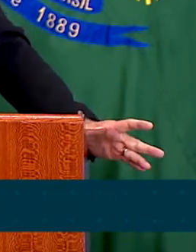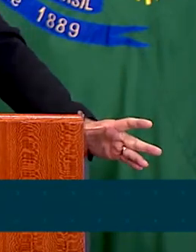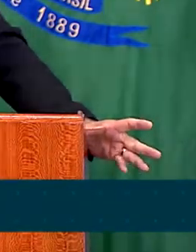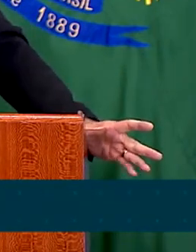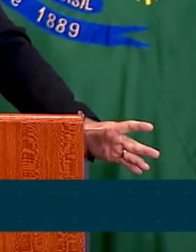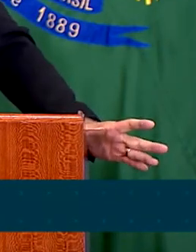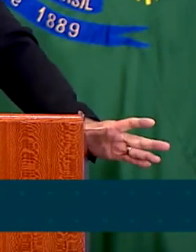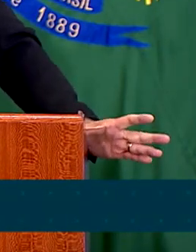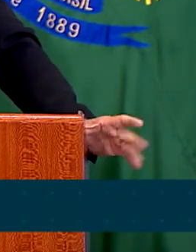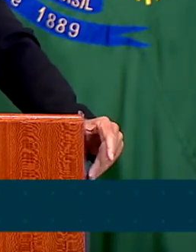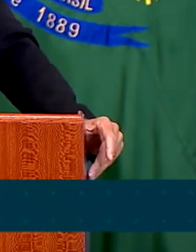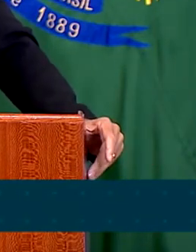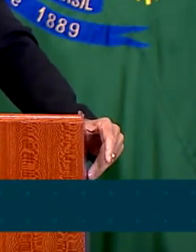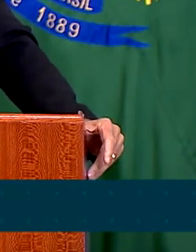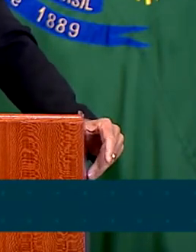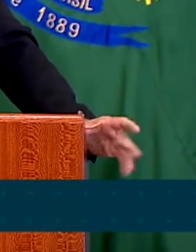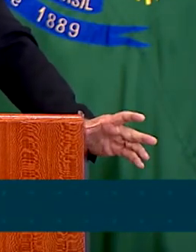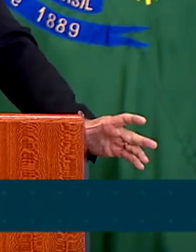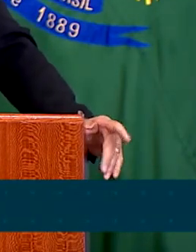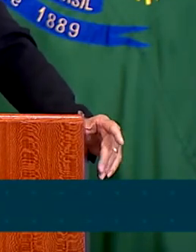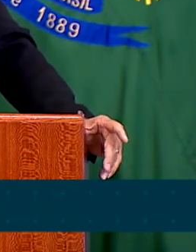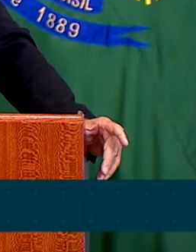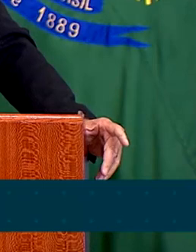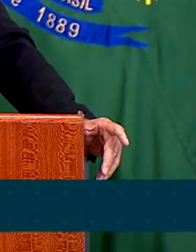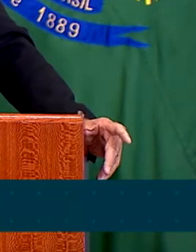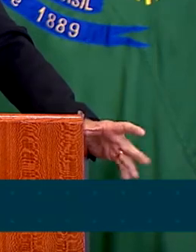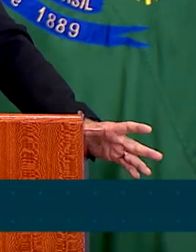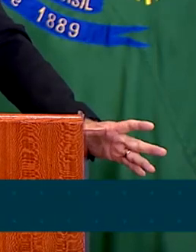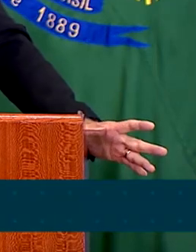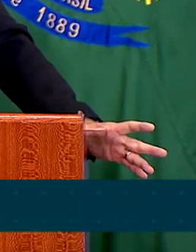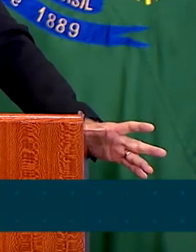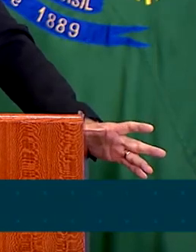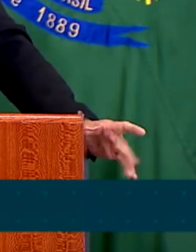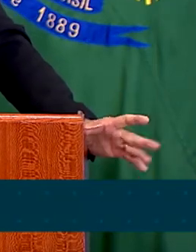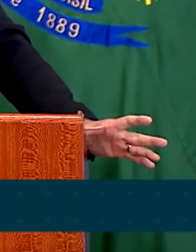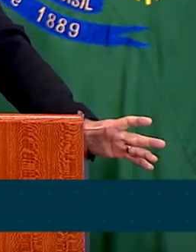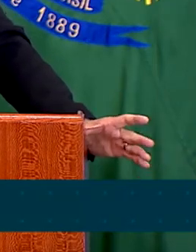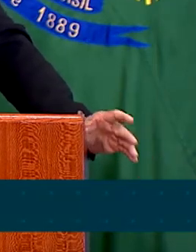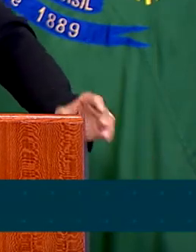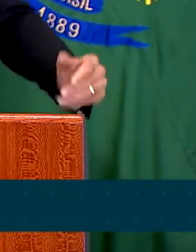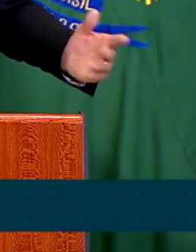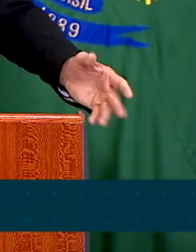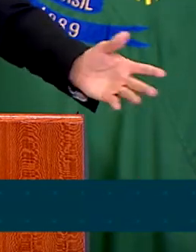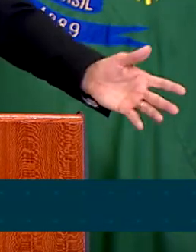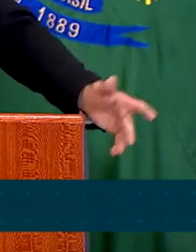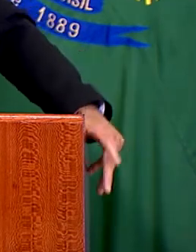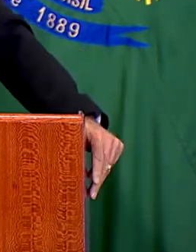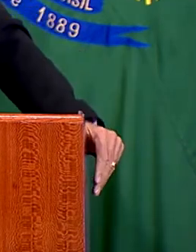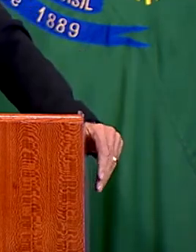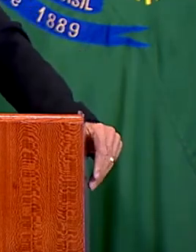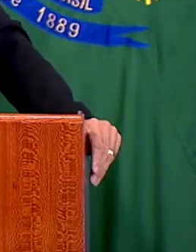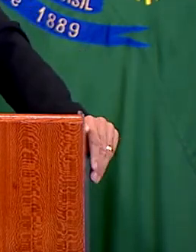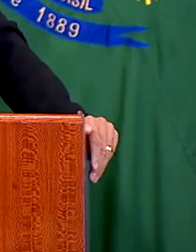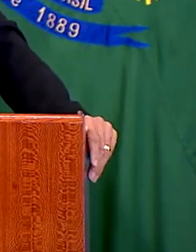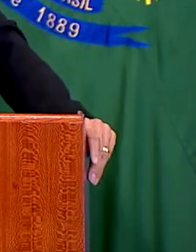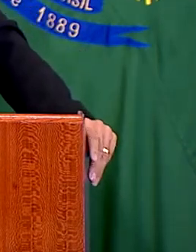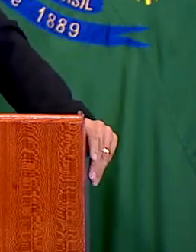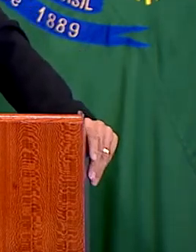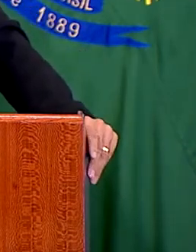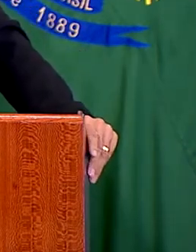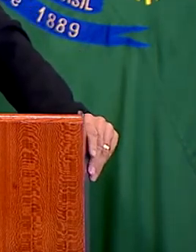com poucos cliques, coisa que você demora, demoraria horas por vez, numa biblioteca, se é que você ia ter uma biblioteca